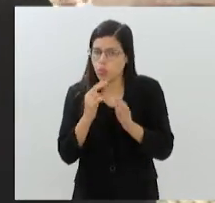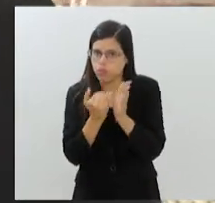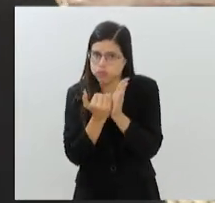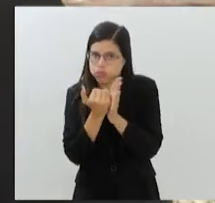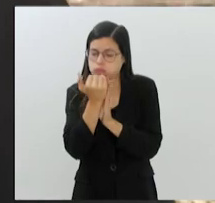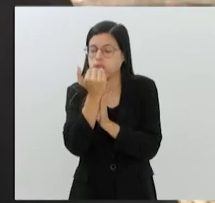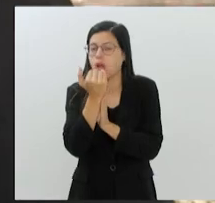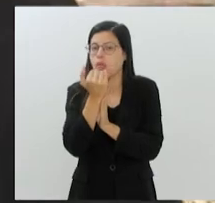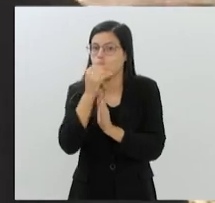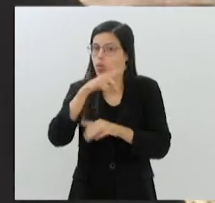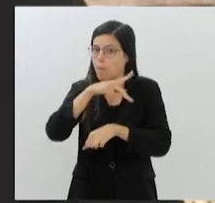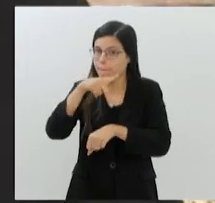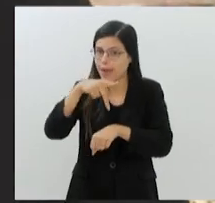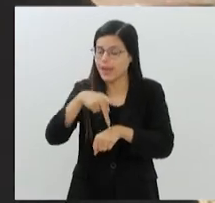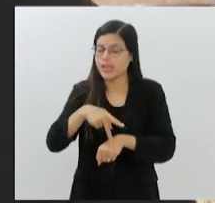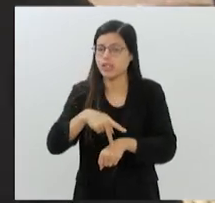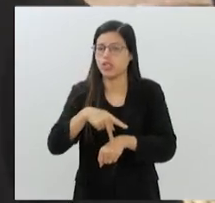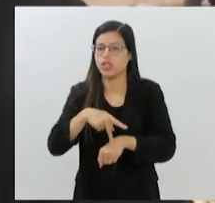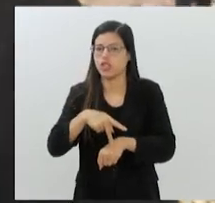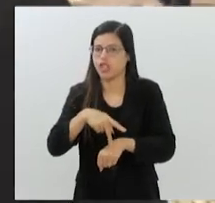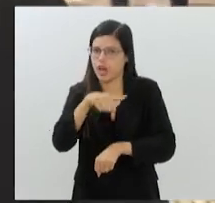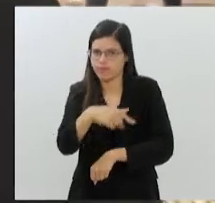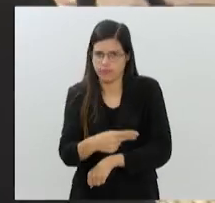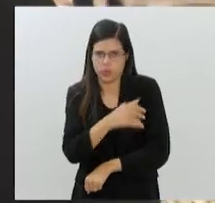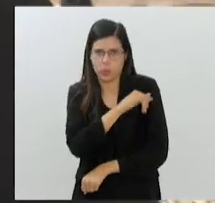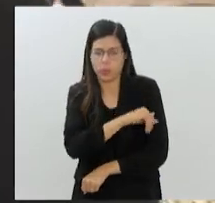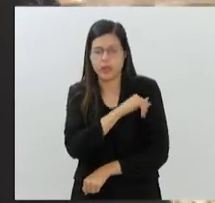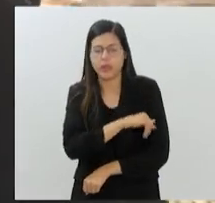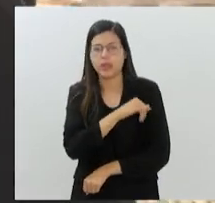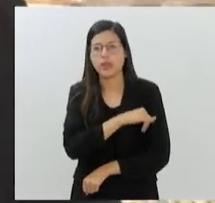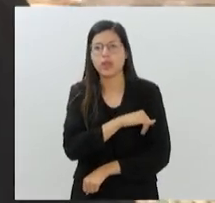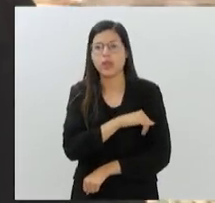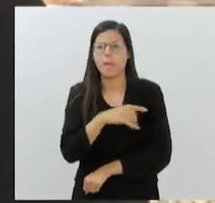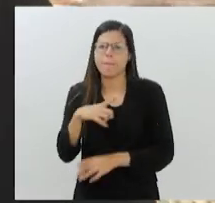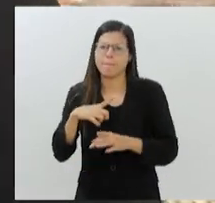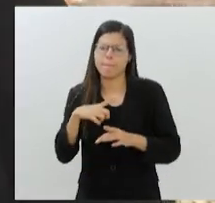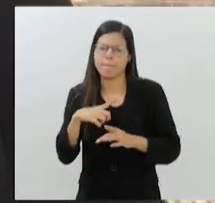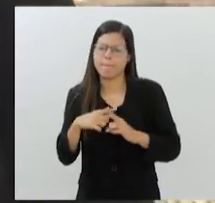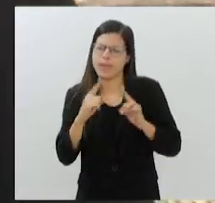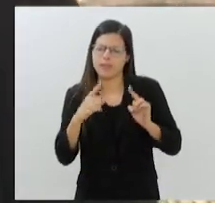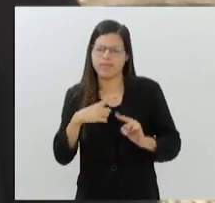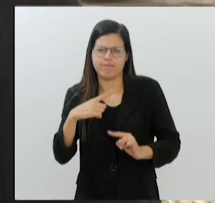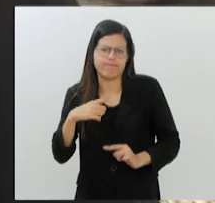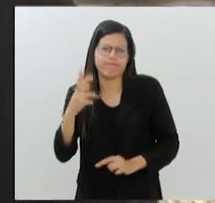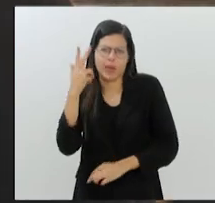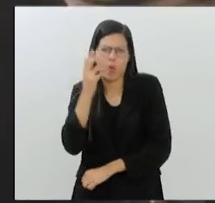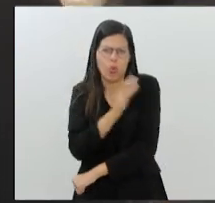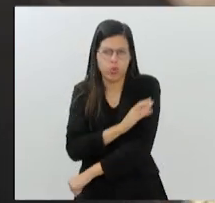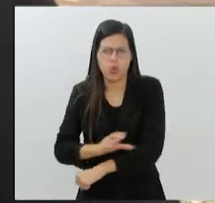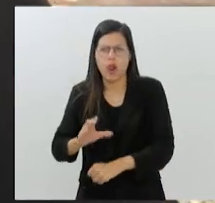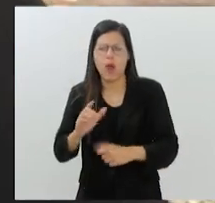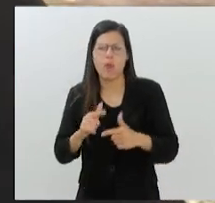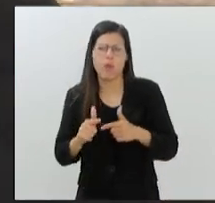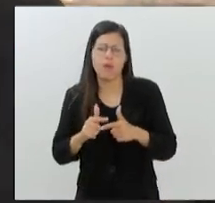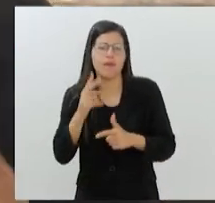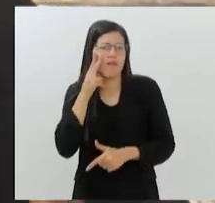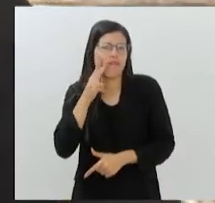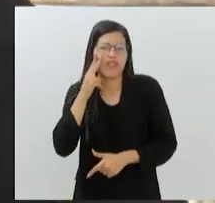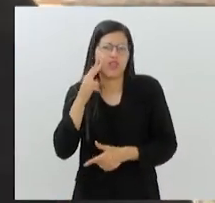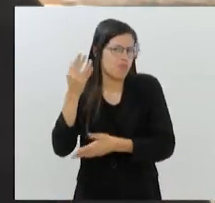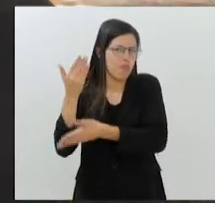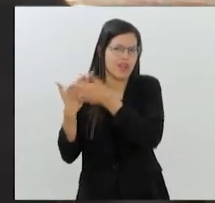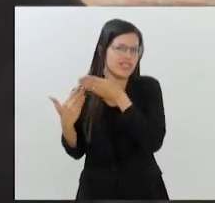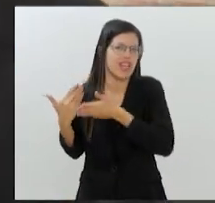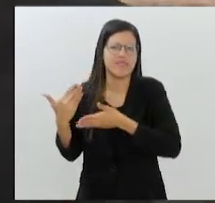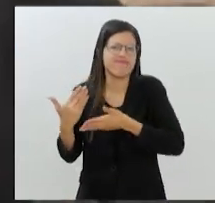do país. Mas a gente ainda tem uma questão cultural no país inteiro, não só no Rio de Janeiro, né? O vinho, ele não fazia parte da nossa vida e hoje, com a